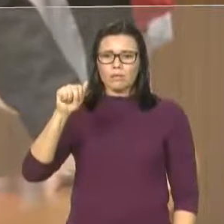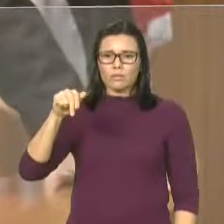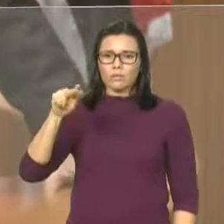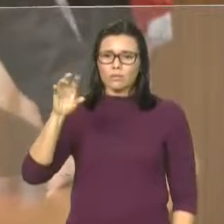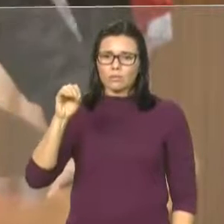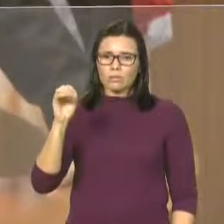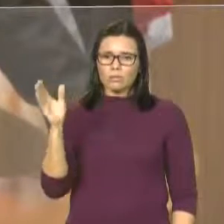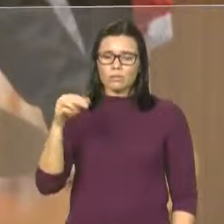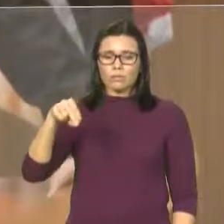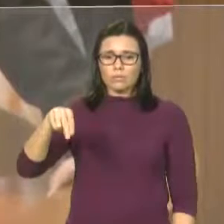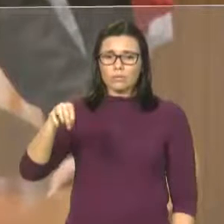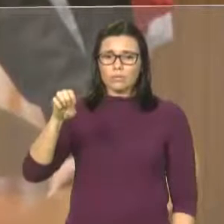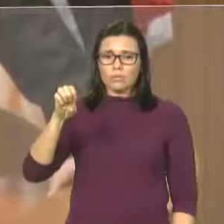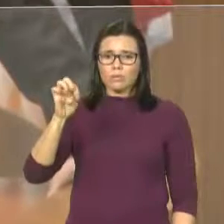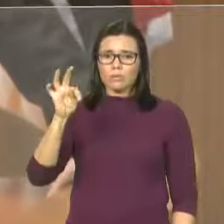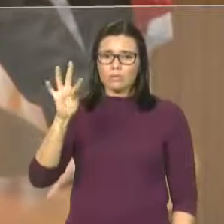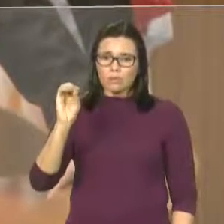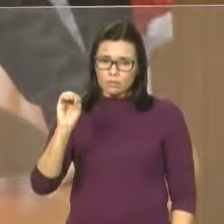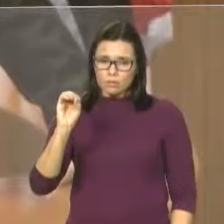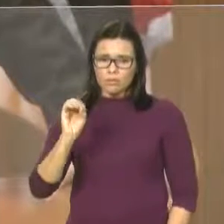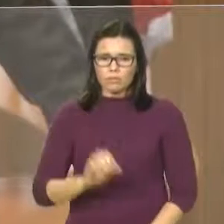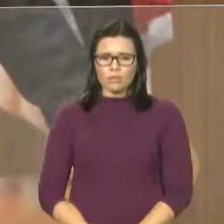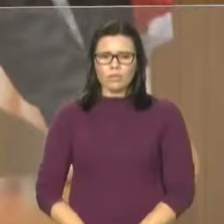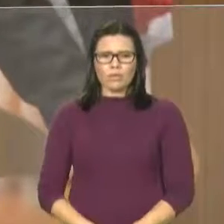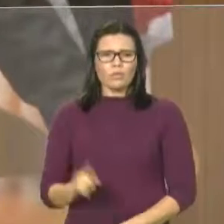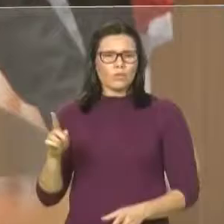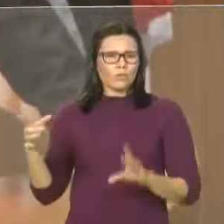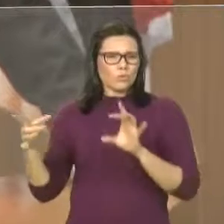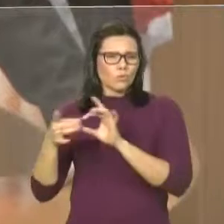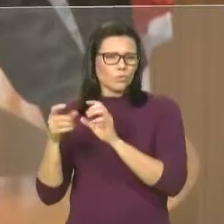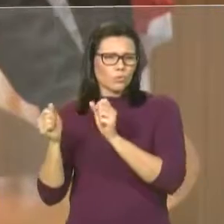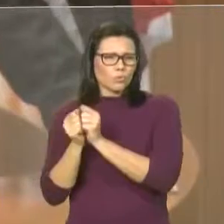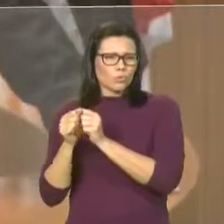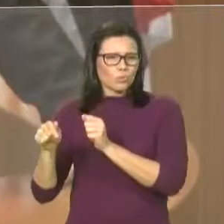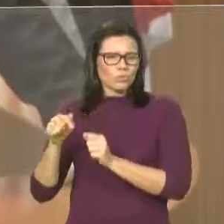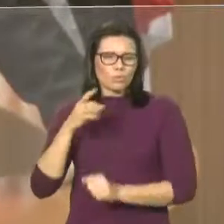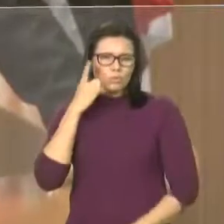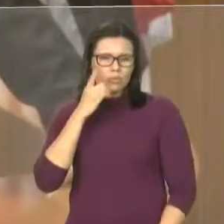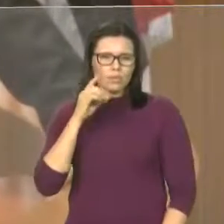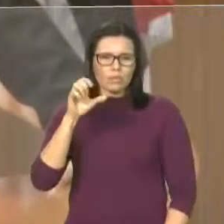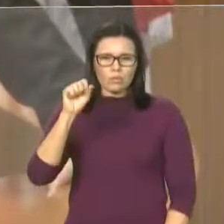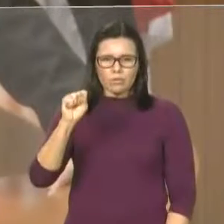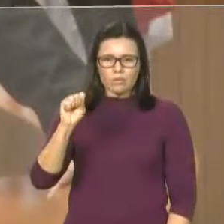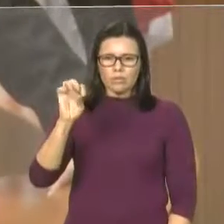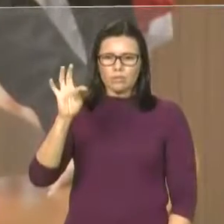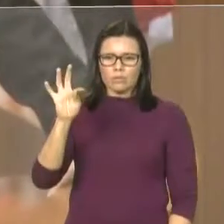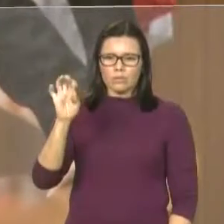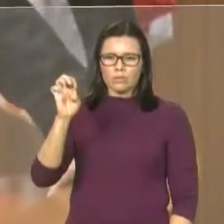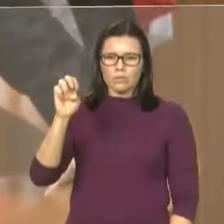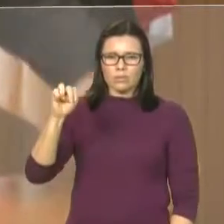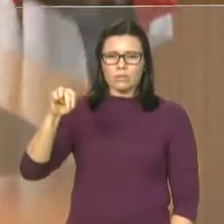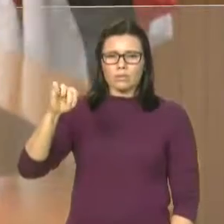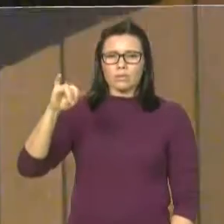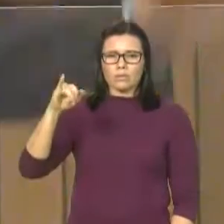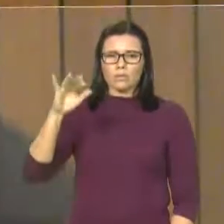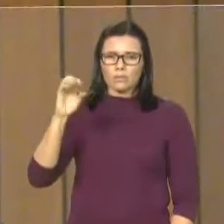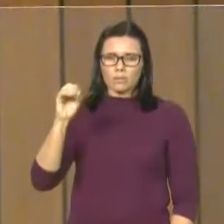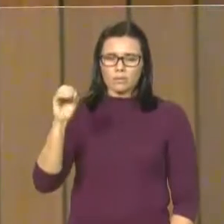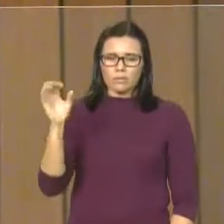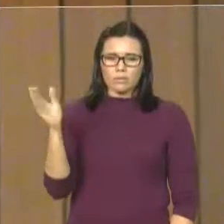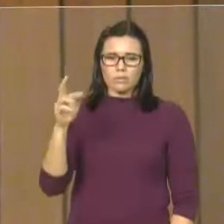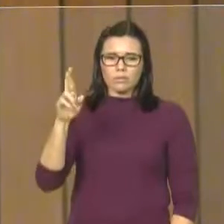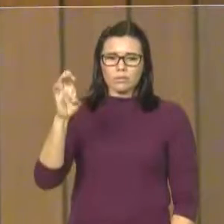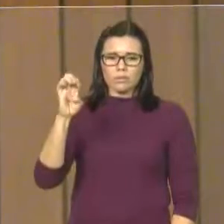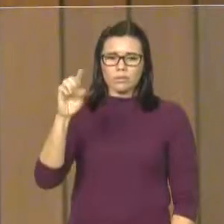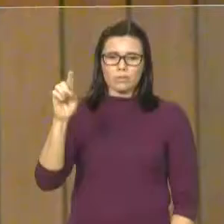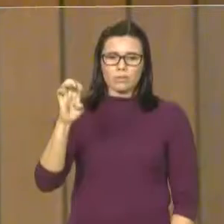pelo deputado Stênio Rezende, ambos de Vitorino Freire, já estão ali preparando